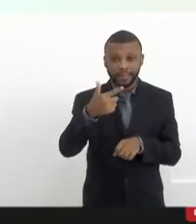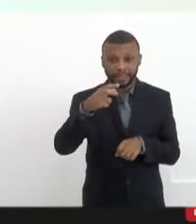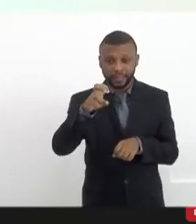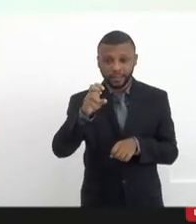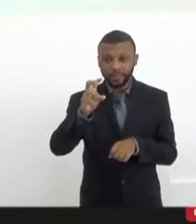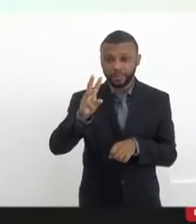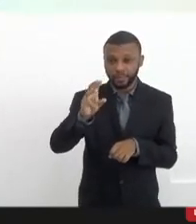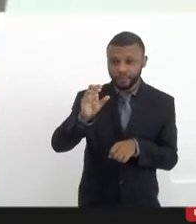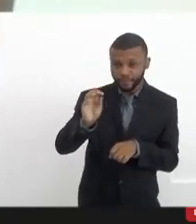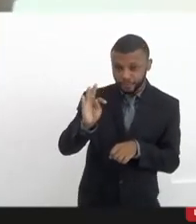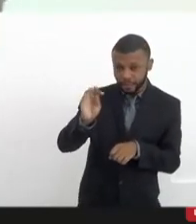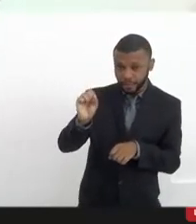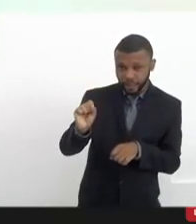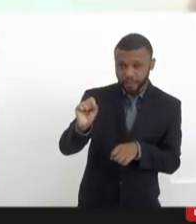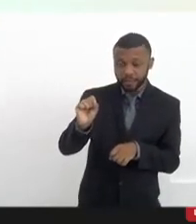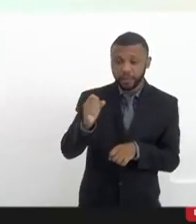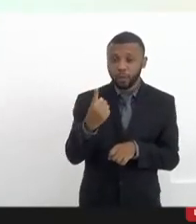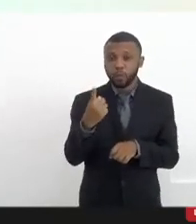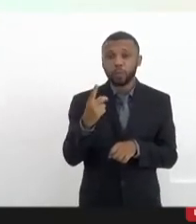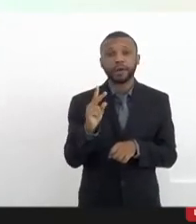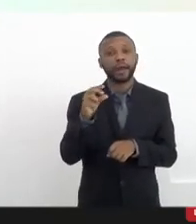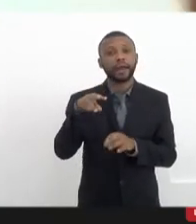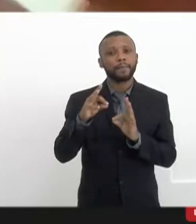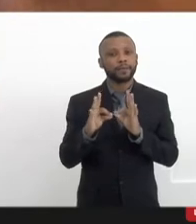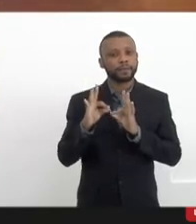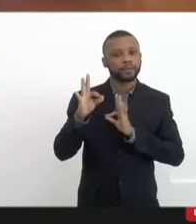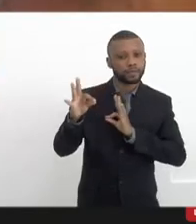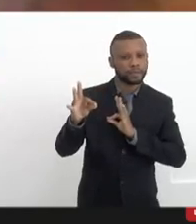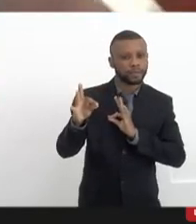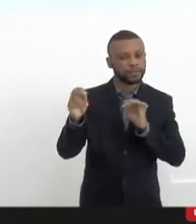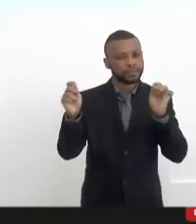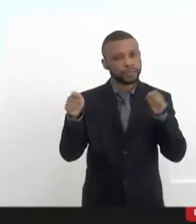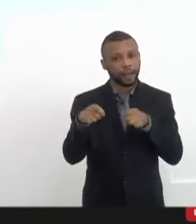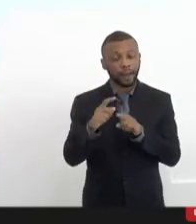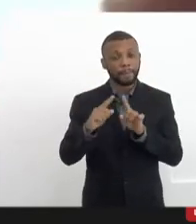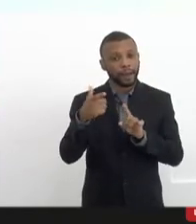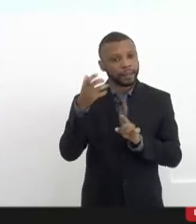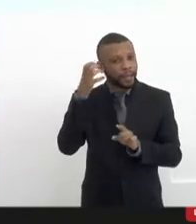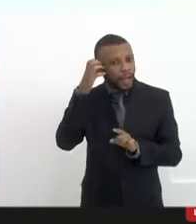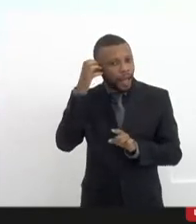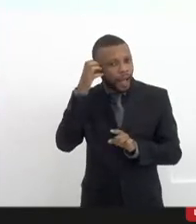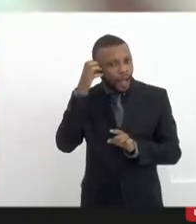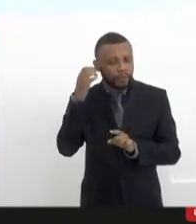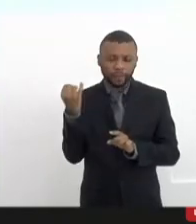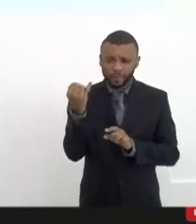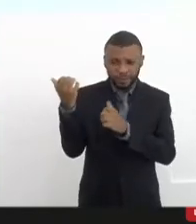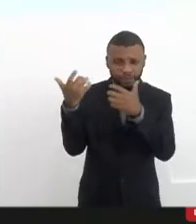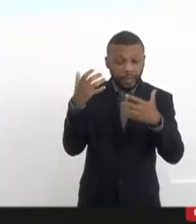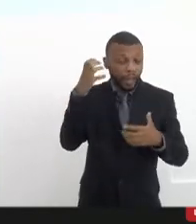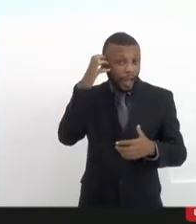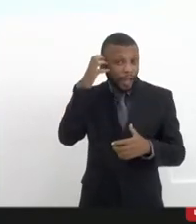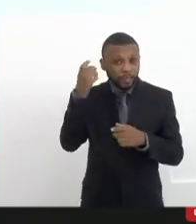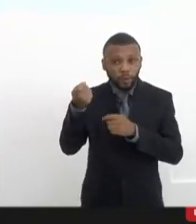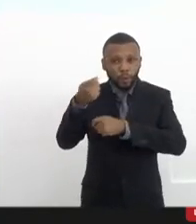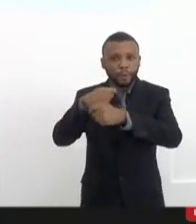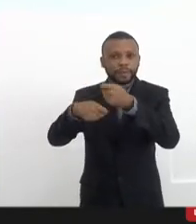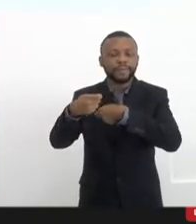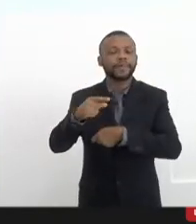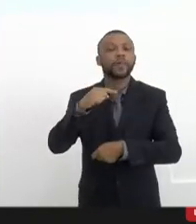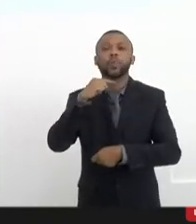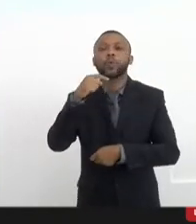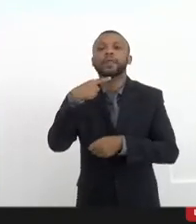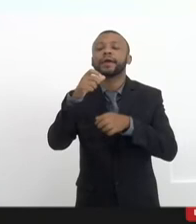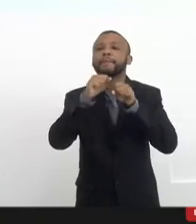quilômetro. Mas as rádios, isso é importante falar, só para concluir, as rádios comerciais também não conseguem abranger todo o